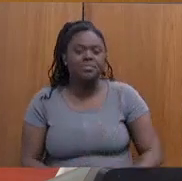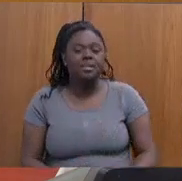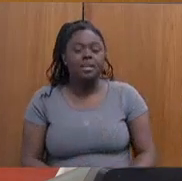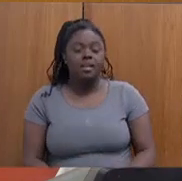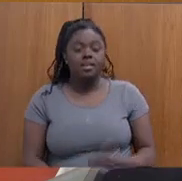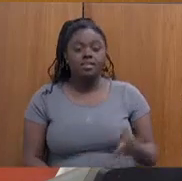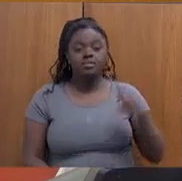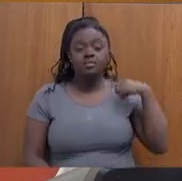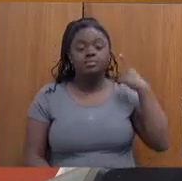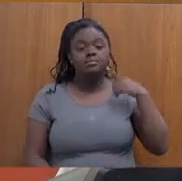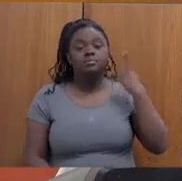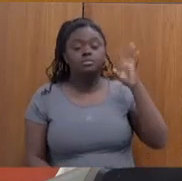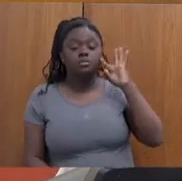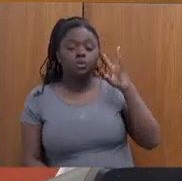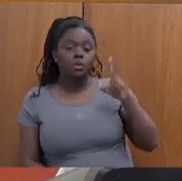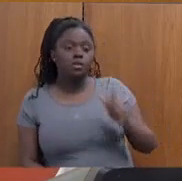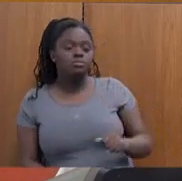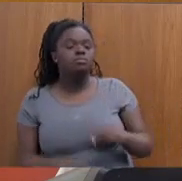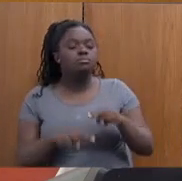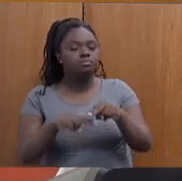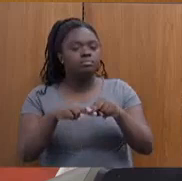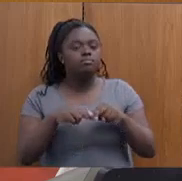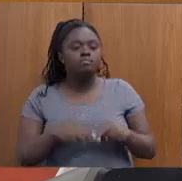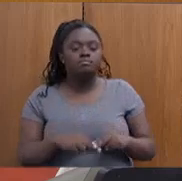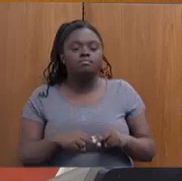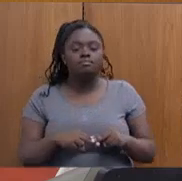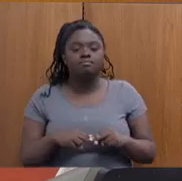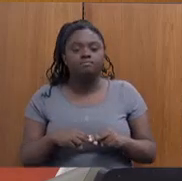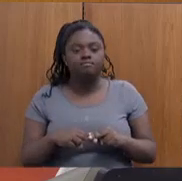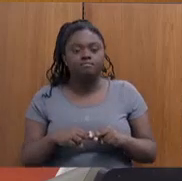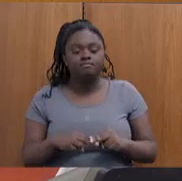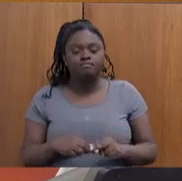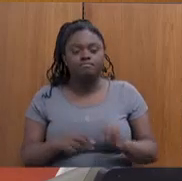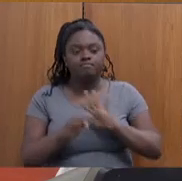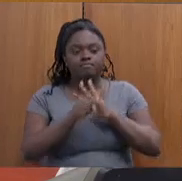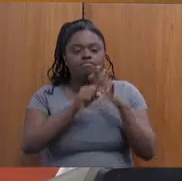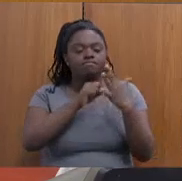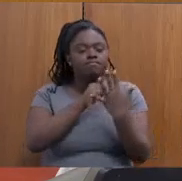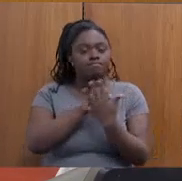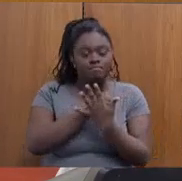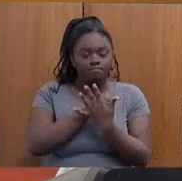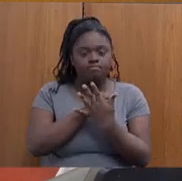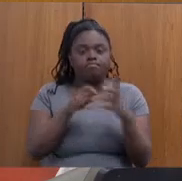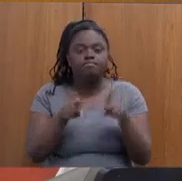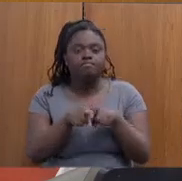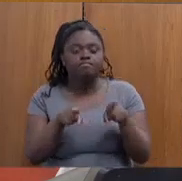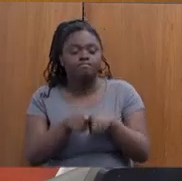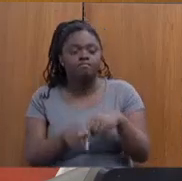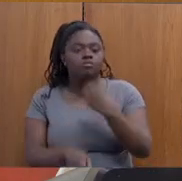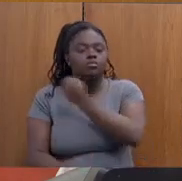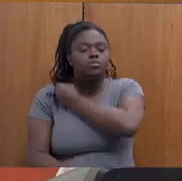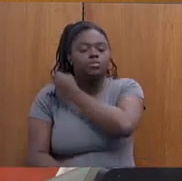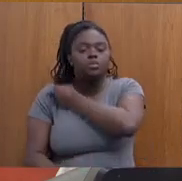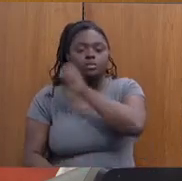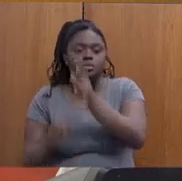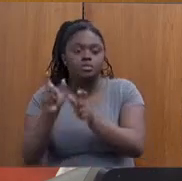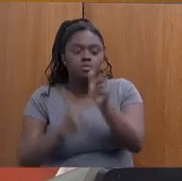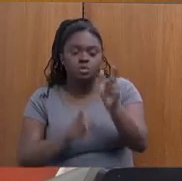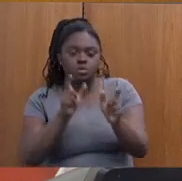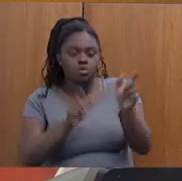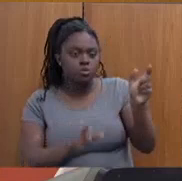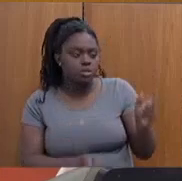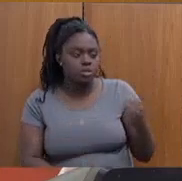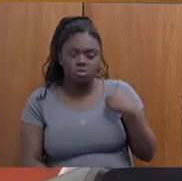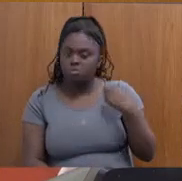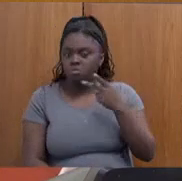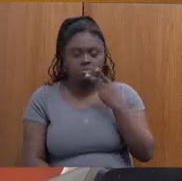deputado, acho que a partir dessa questão da pandemia e pelo número de pessoas, que eu nem vou